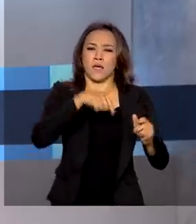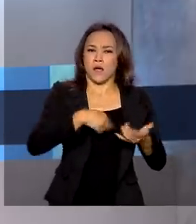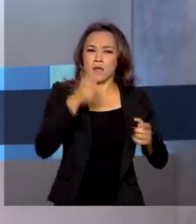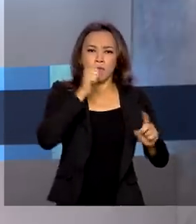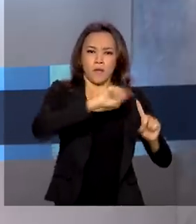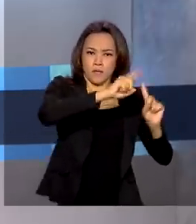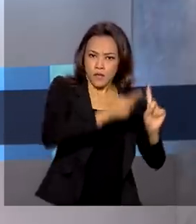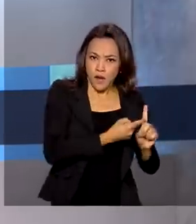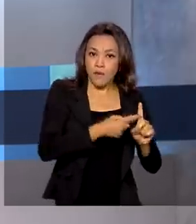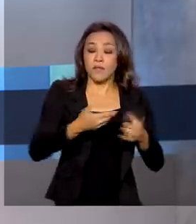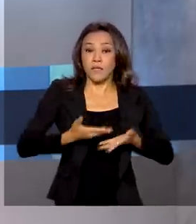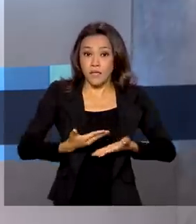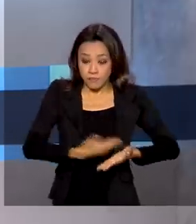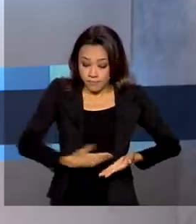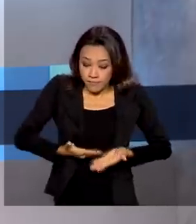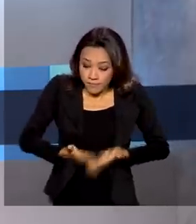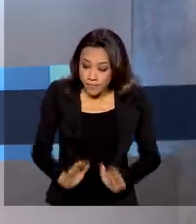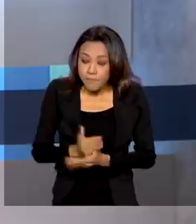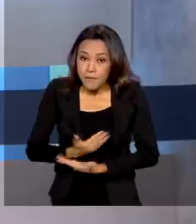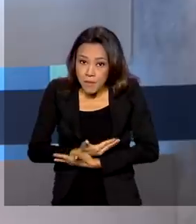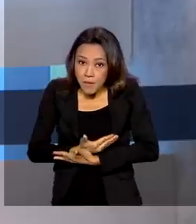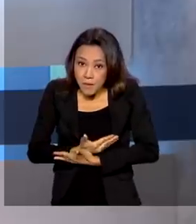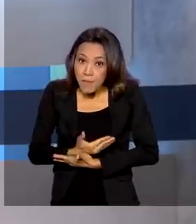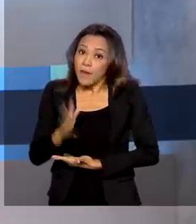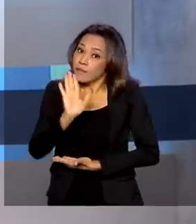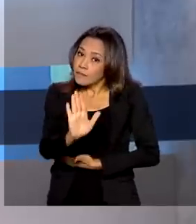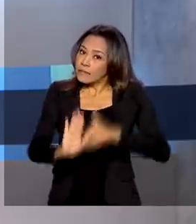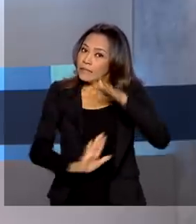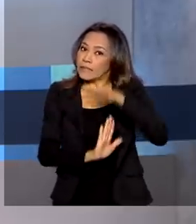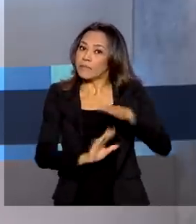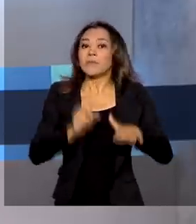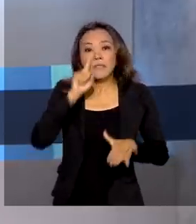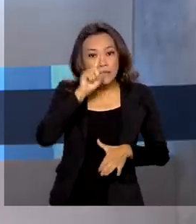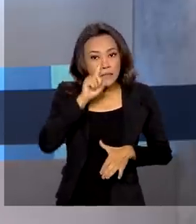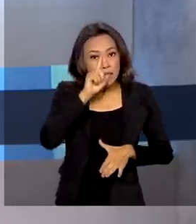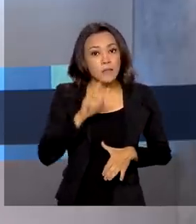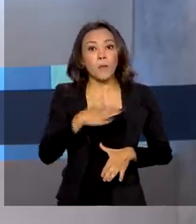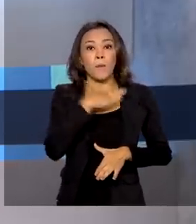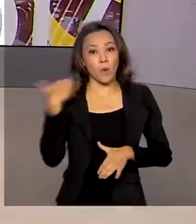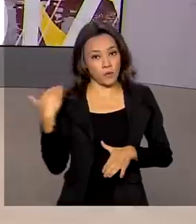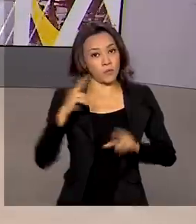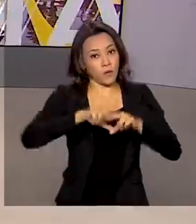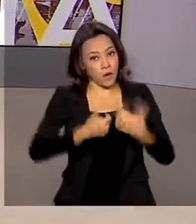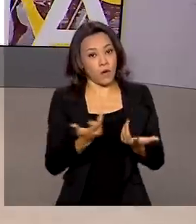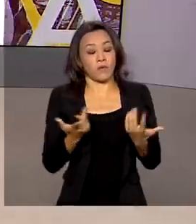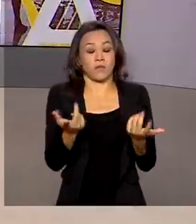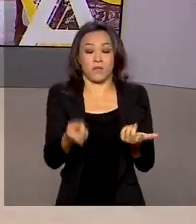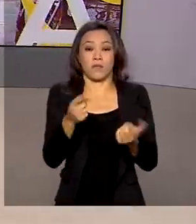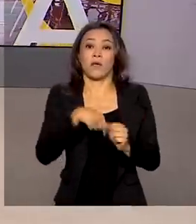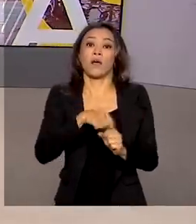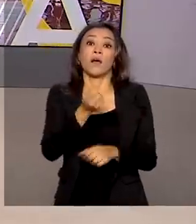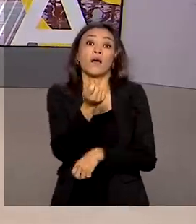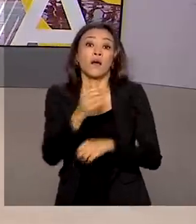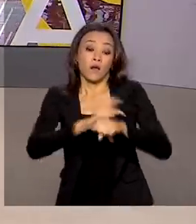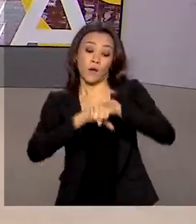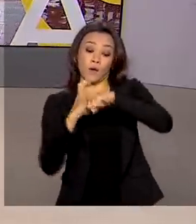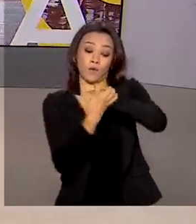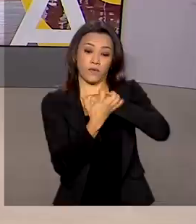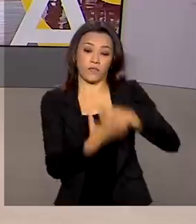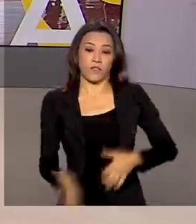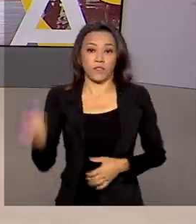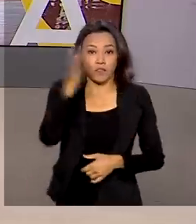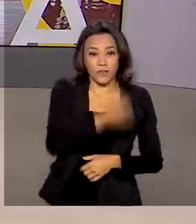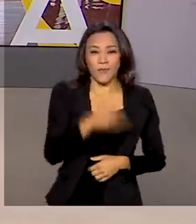se mantém favorável considerando o risco de morte por Covid-19. Um ato voluntário que pode